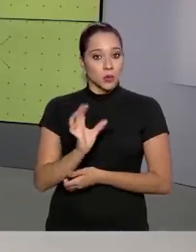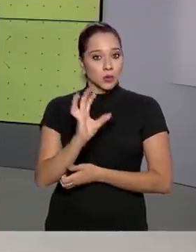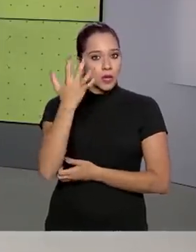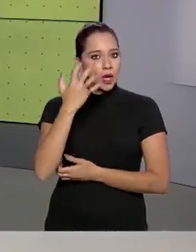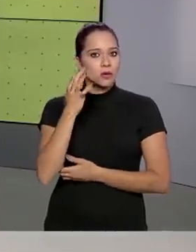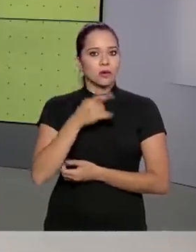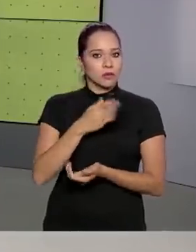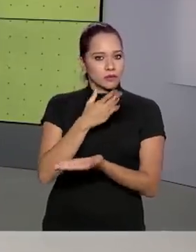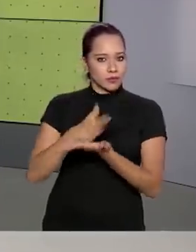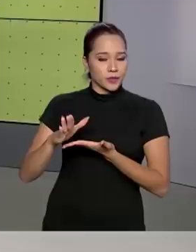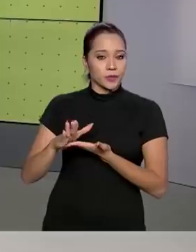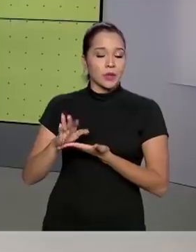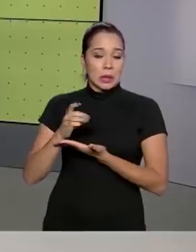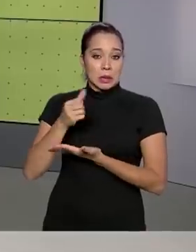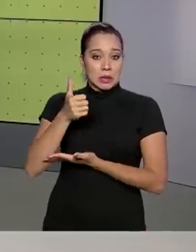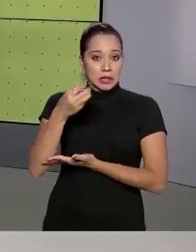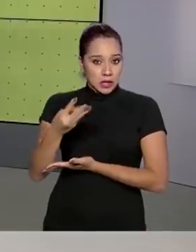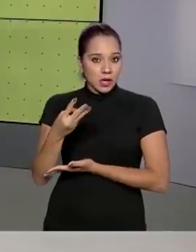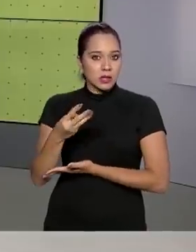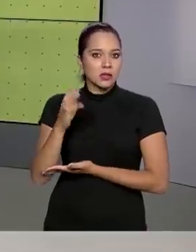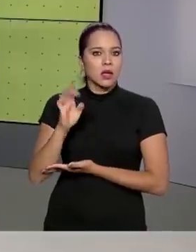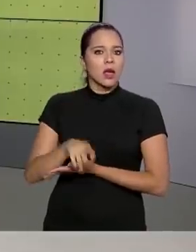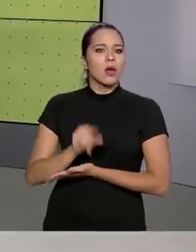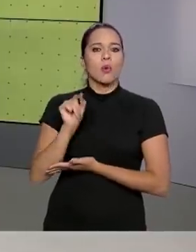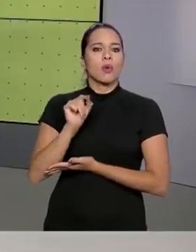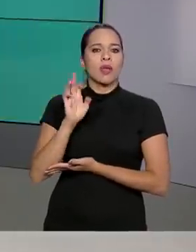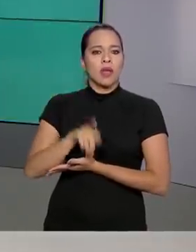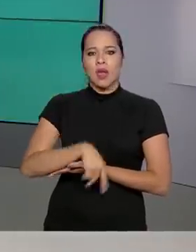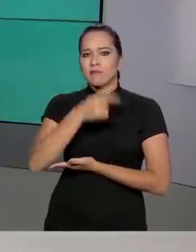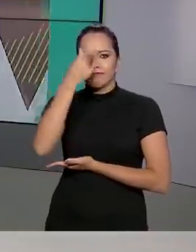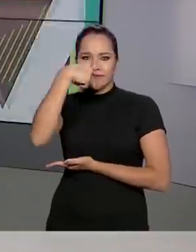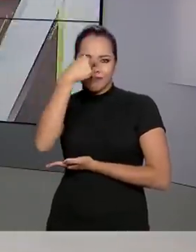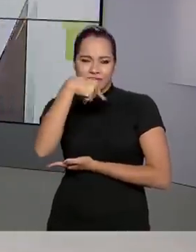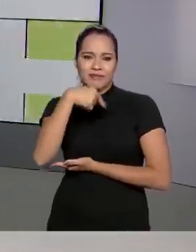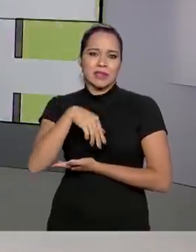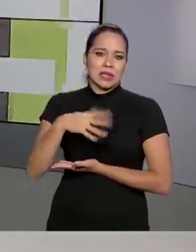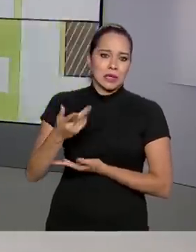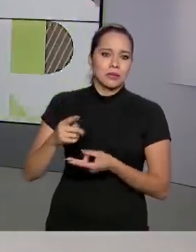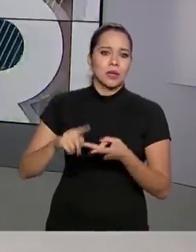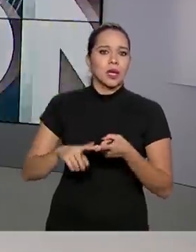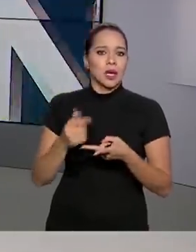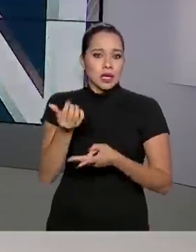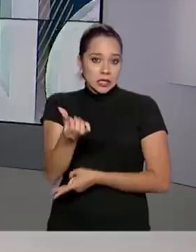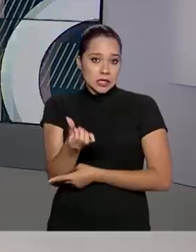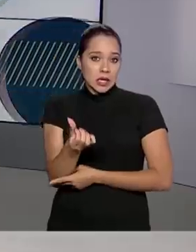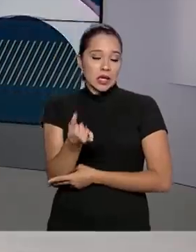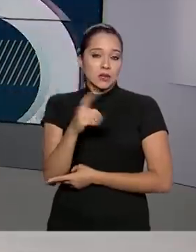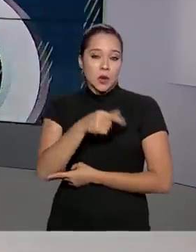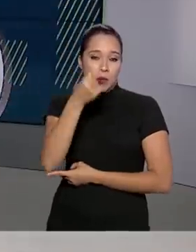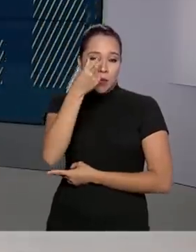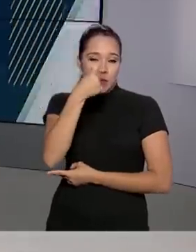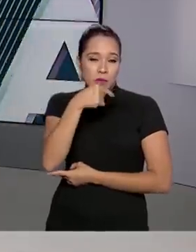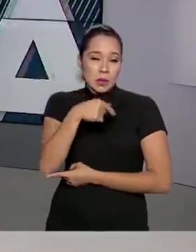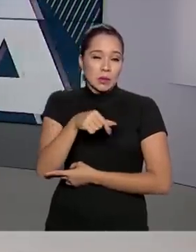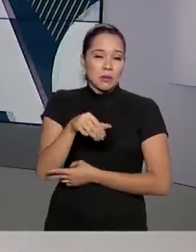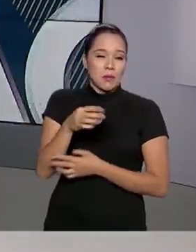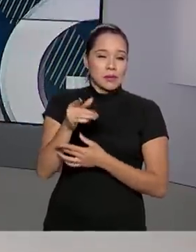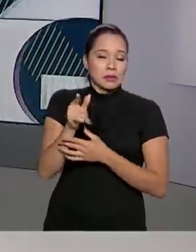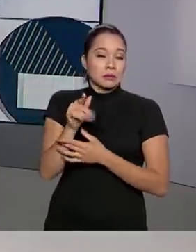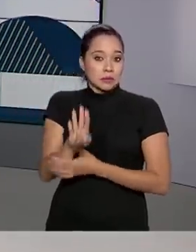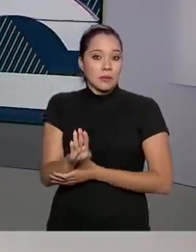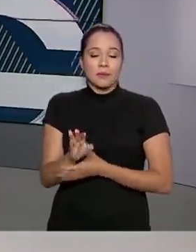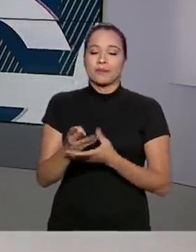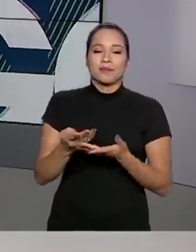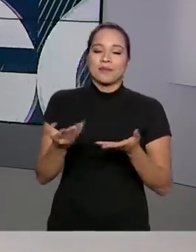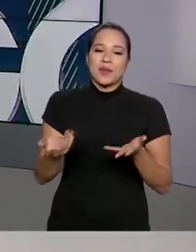foram descartados, três deles foram diagnosticados como influência A e seis casos como influência B. Mais